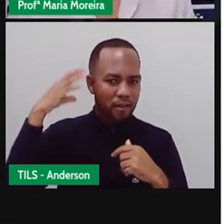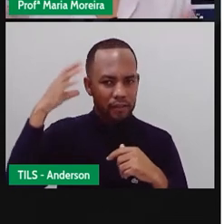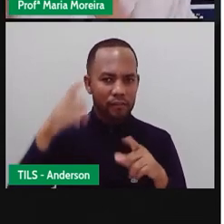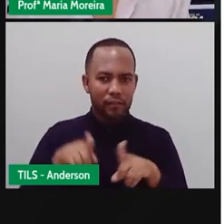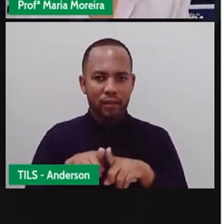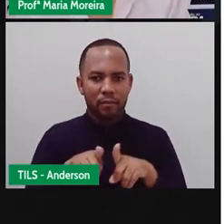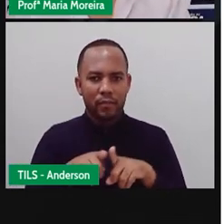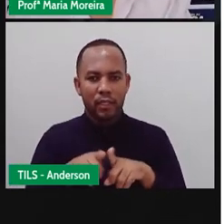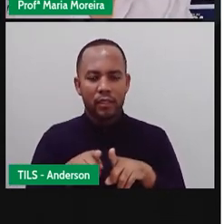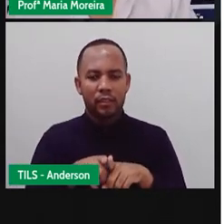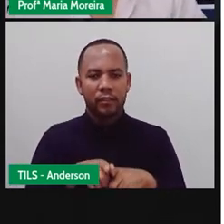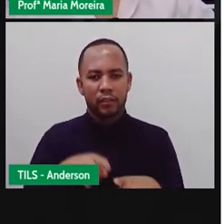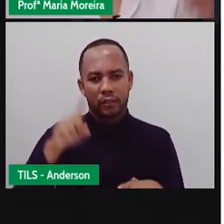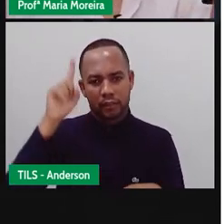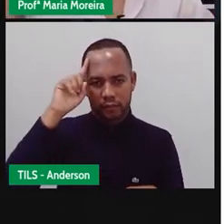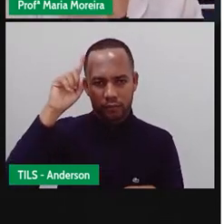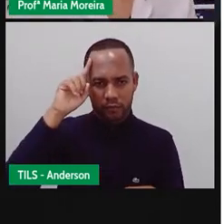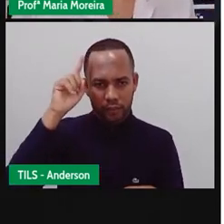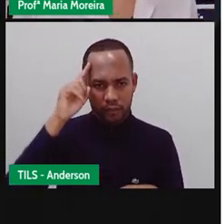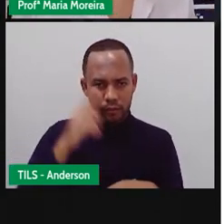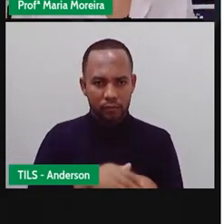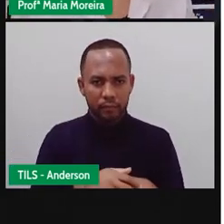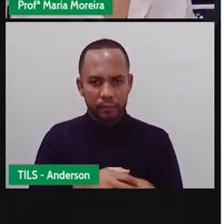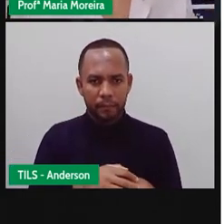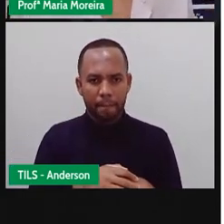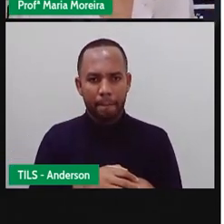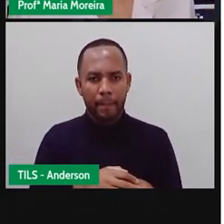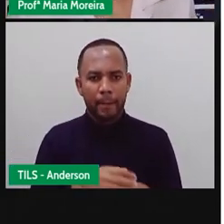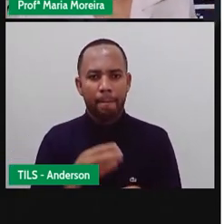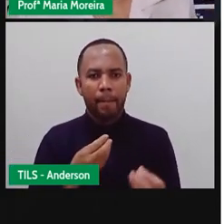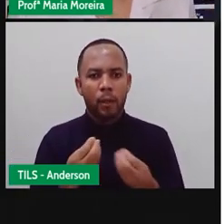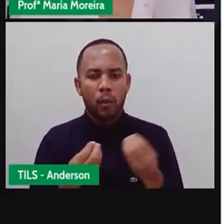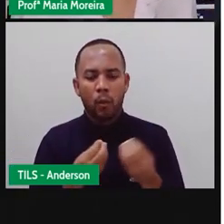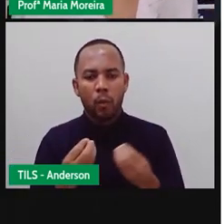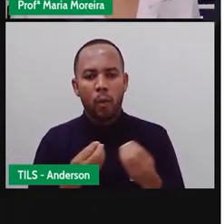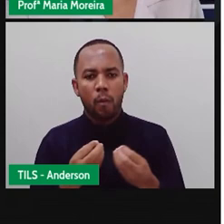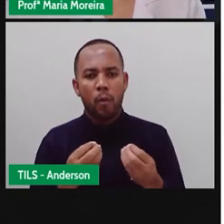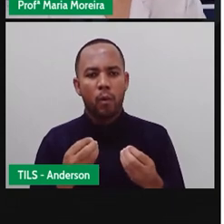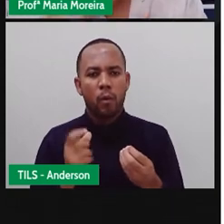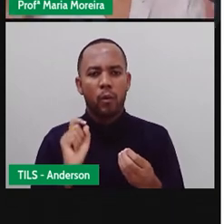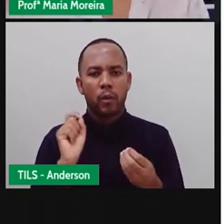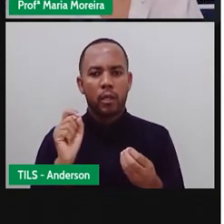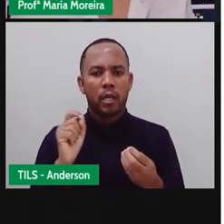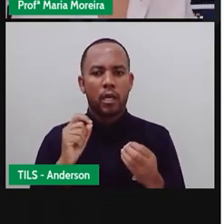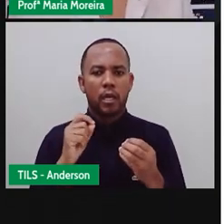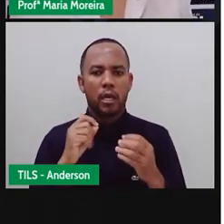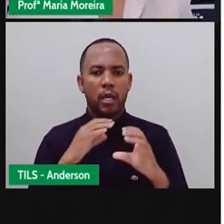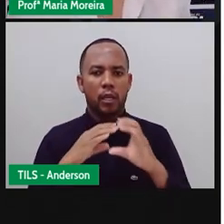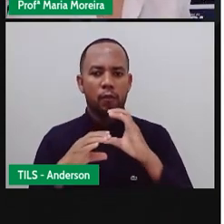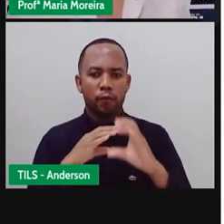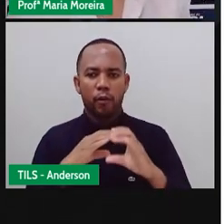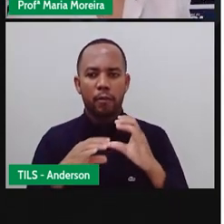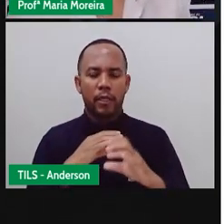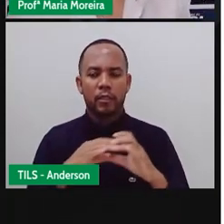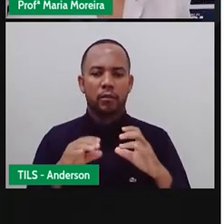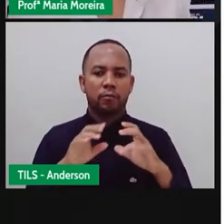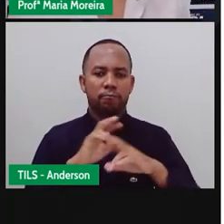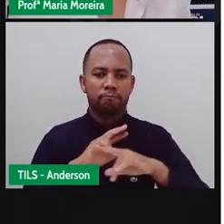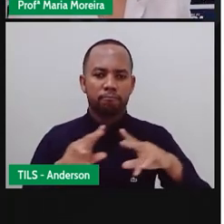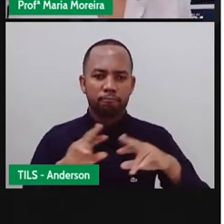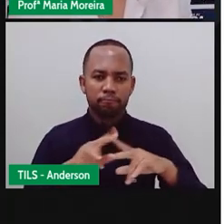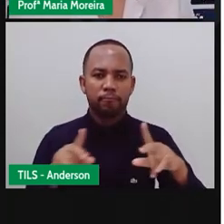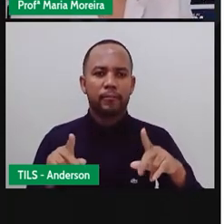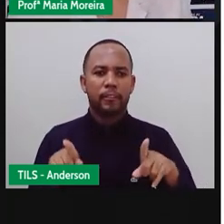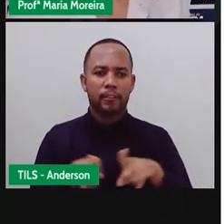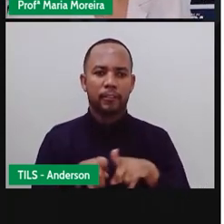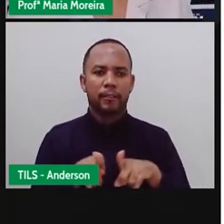E aí esse programa de rádio acaba dando origem a esse site que traz informações aí da nossa cidade. Então,